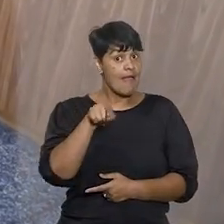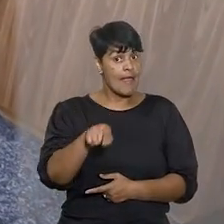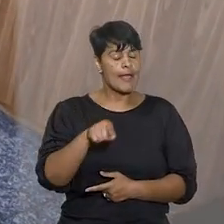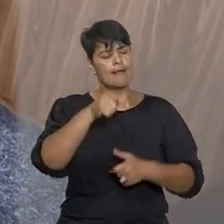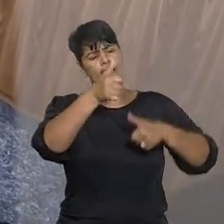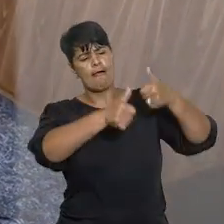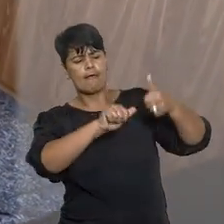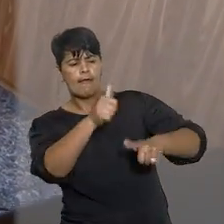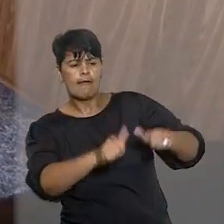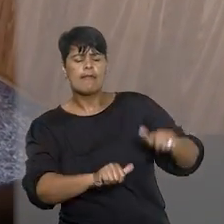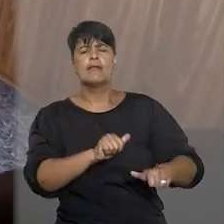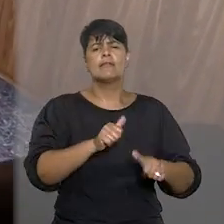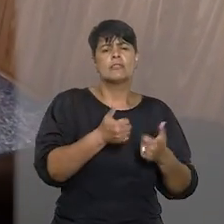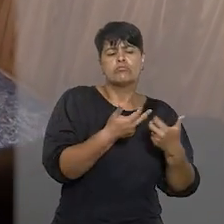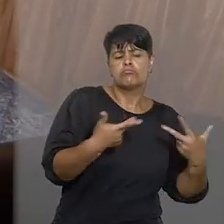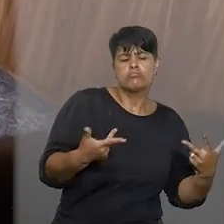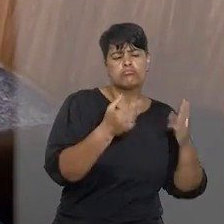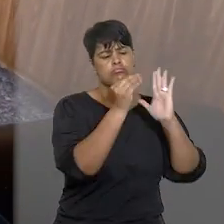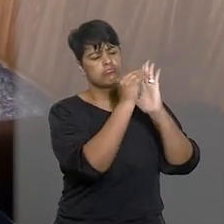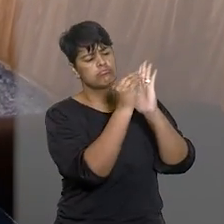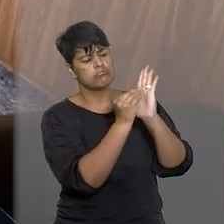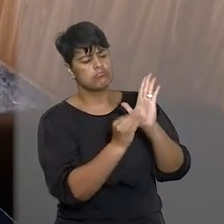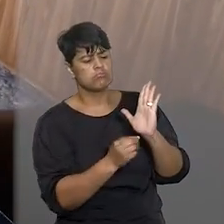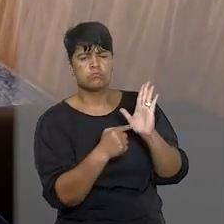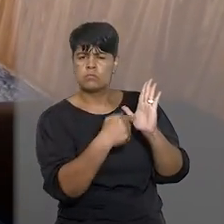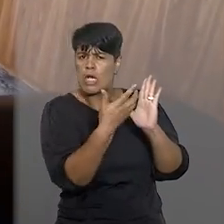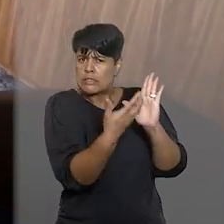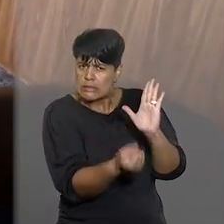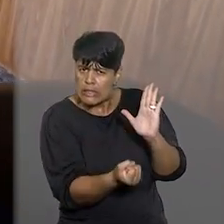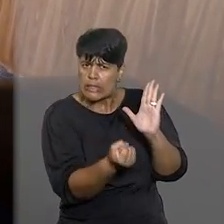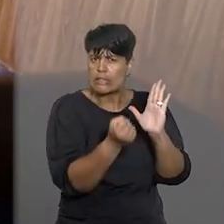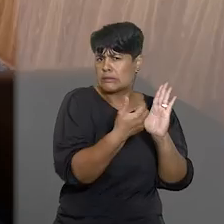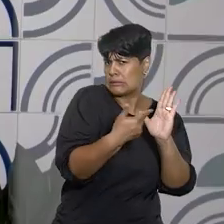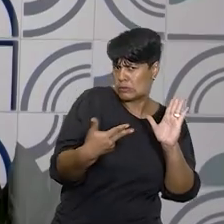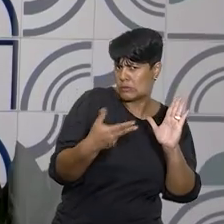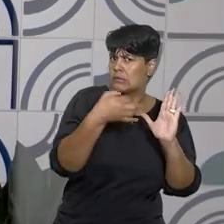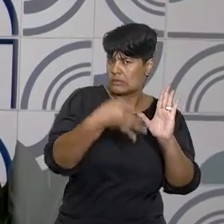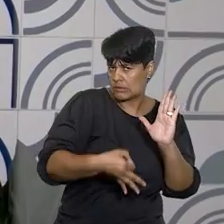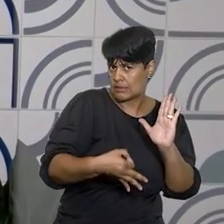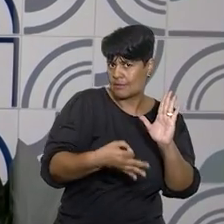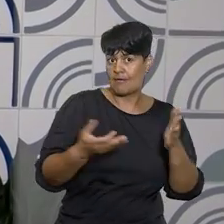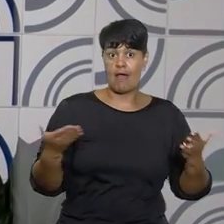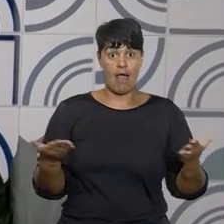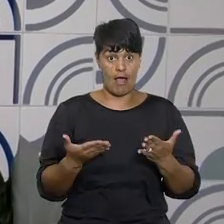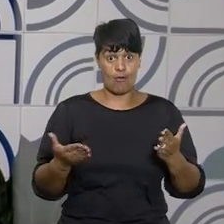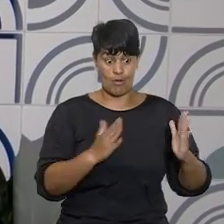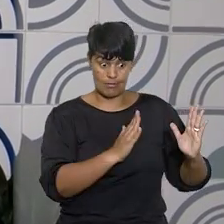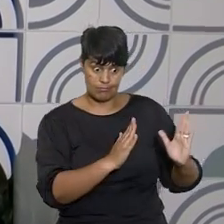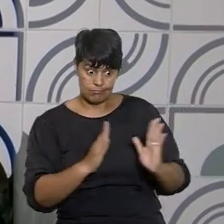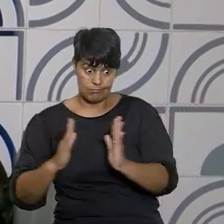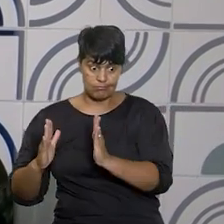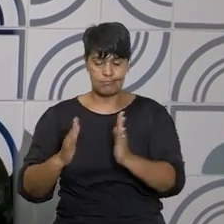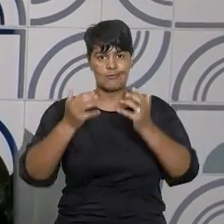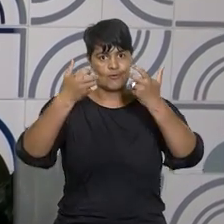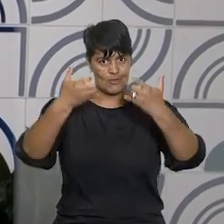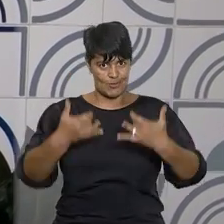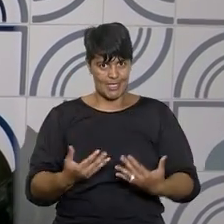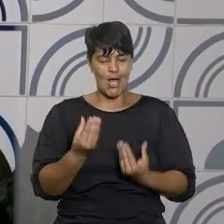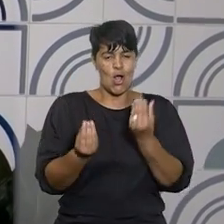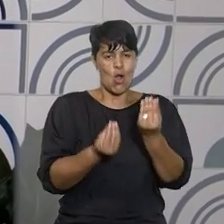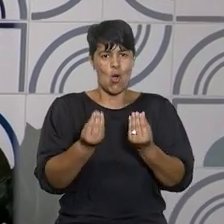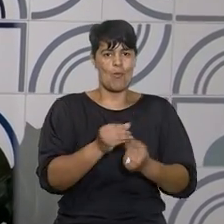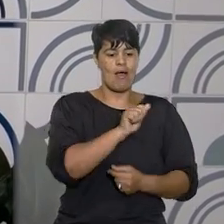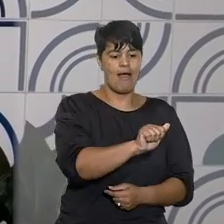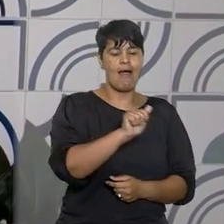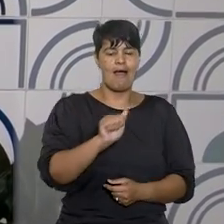pressupostos de admissibilidade dos recursos e ações originárias. Neste vídeo, explicitamos o trabalho realizado